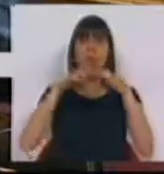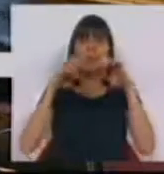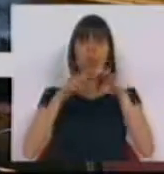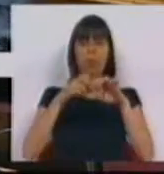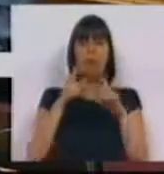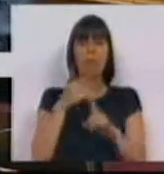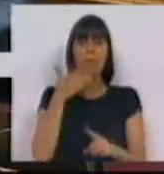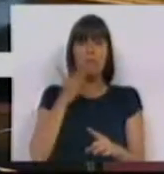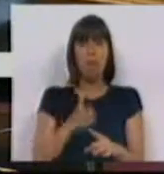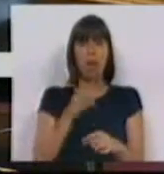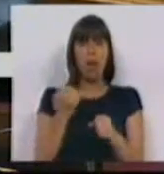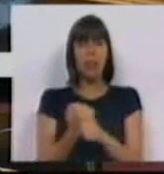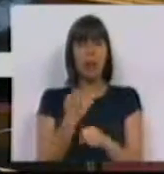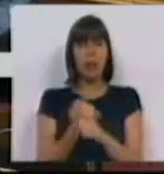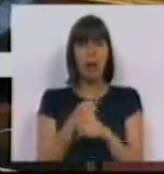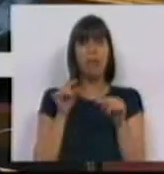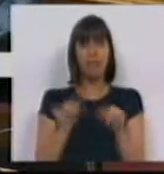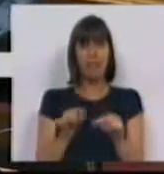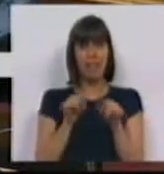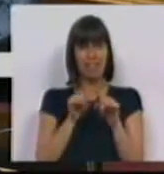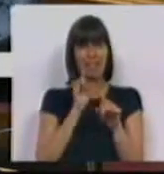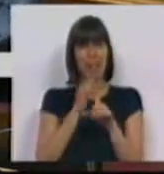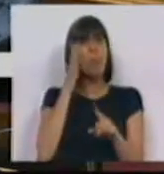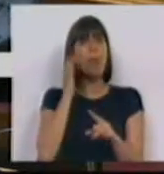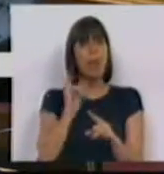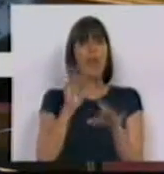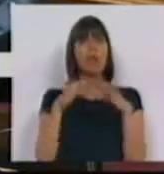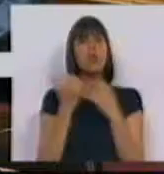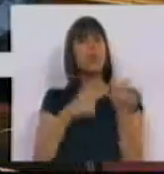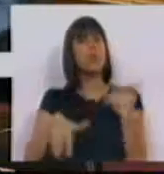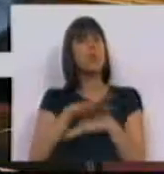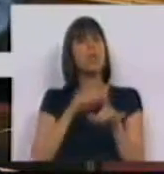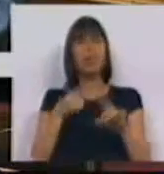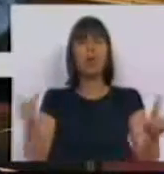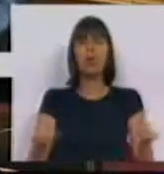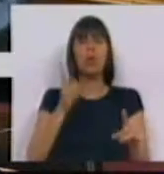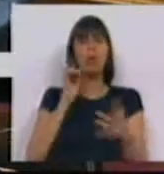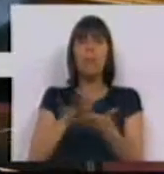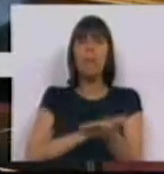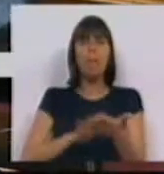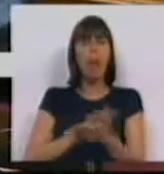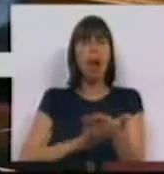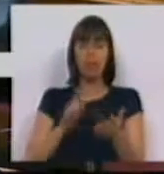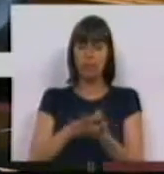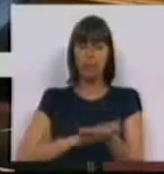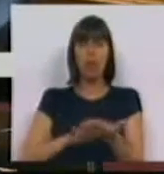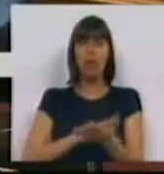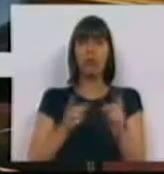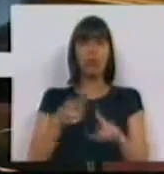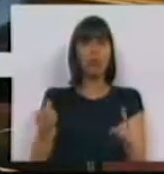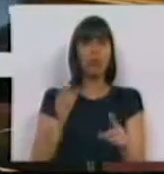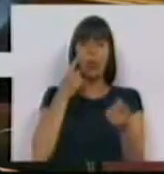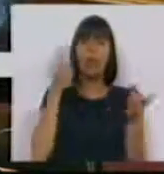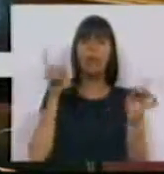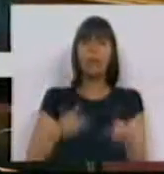está na rigidez laboral, essa premissa é uma ideia de sociedade e não se baseia, e não se baseia,